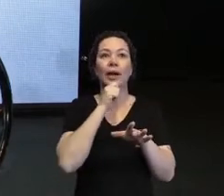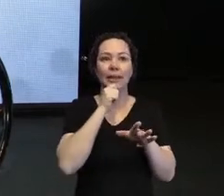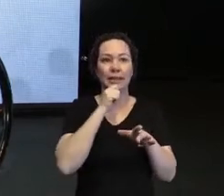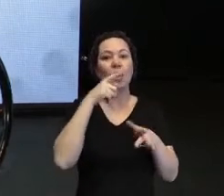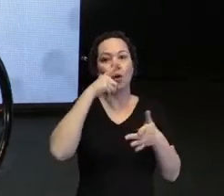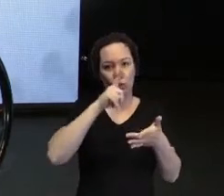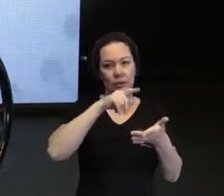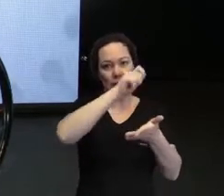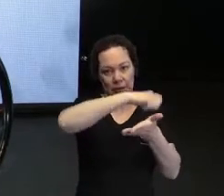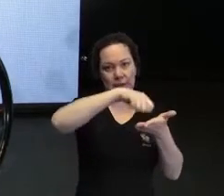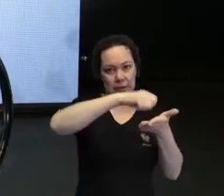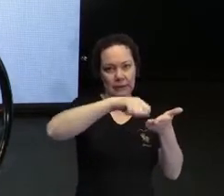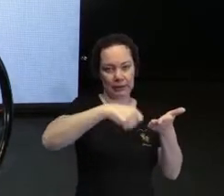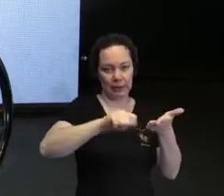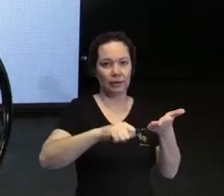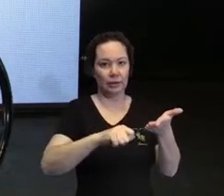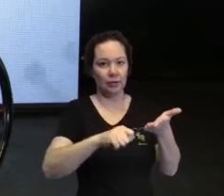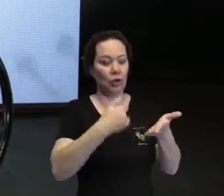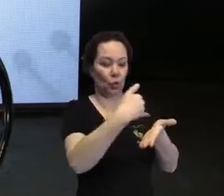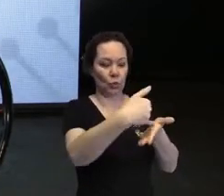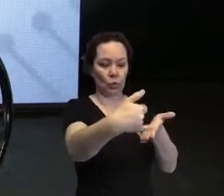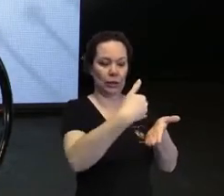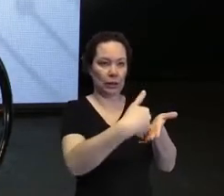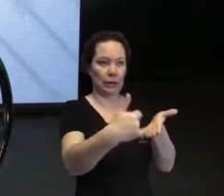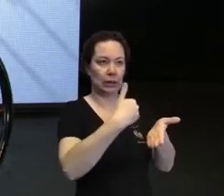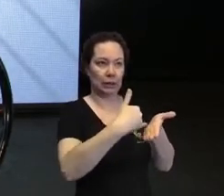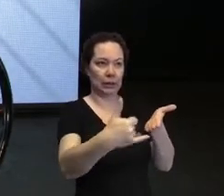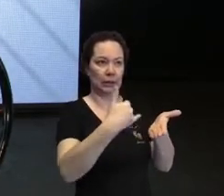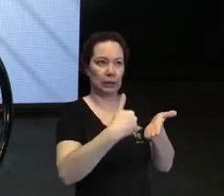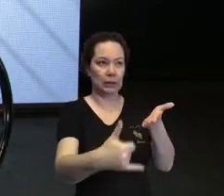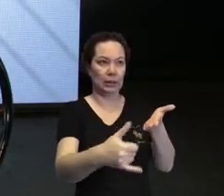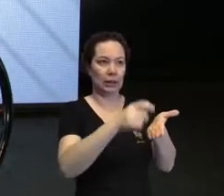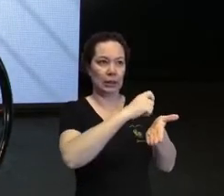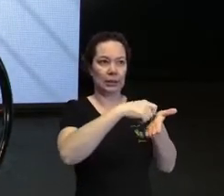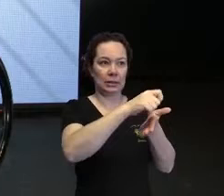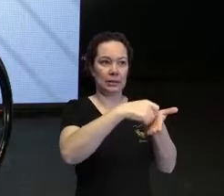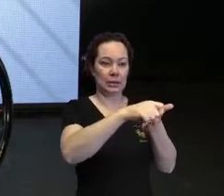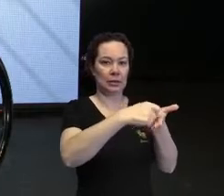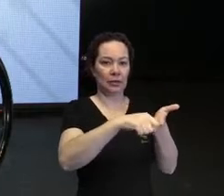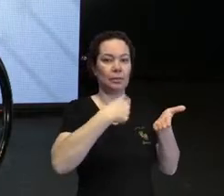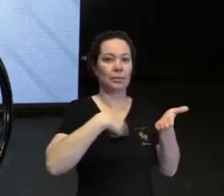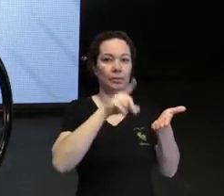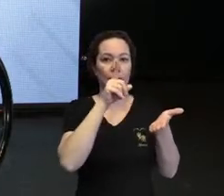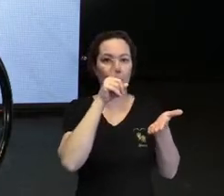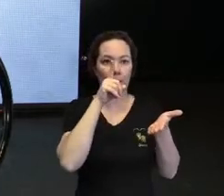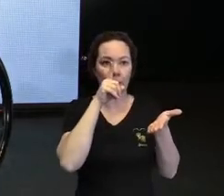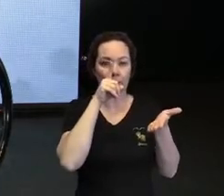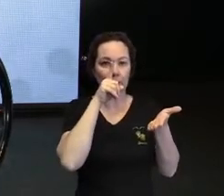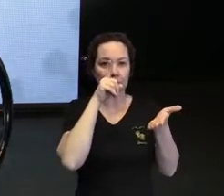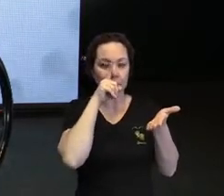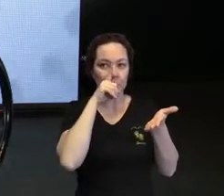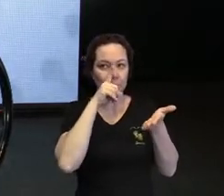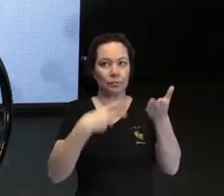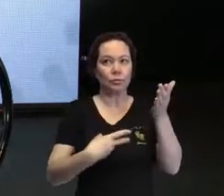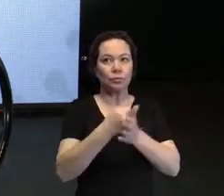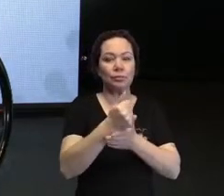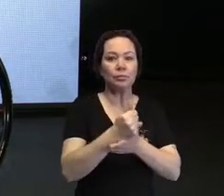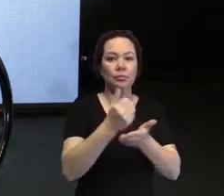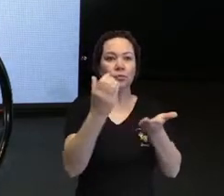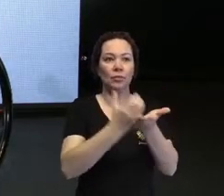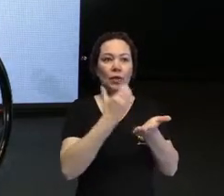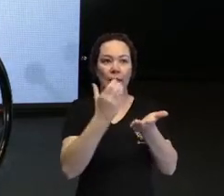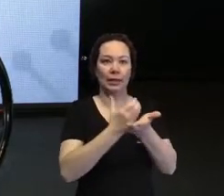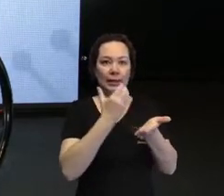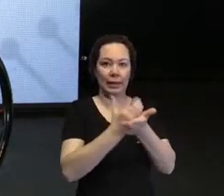escrever em folhas pautadas, folhas com linhas. Então, a minha mãe comprava cadernos, passava